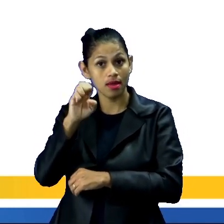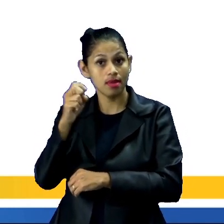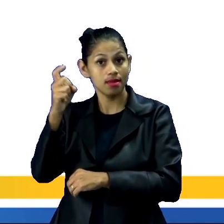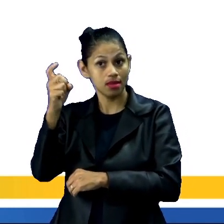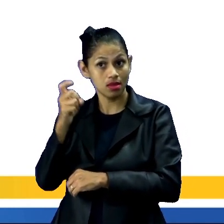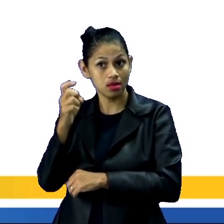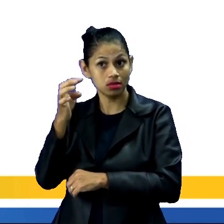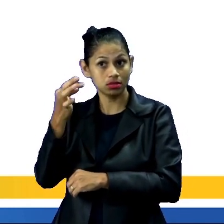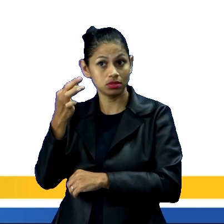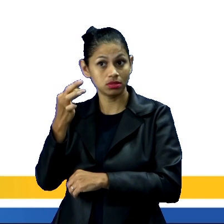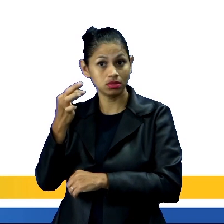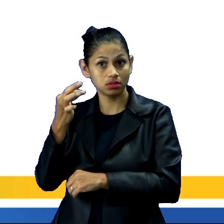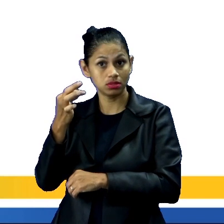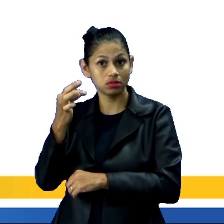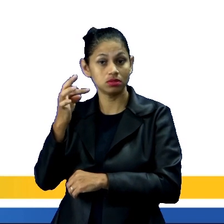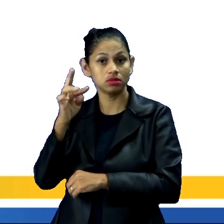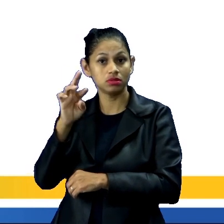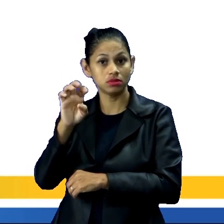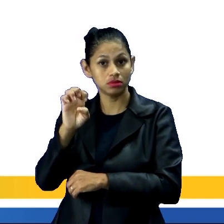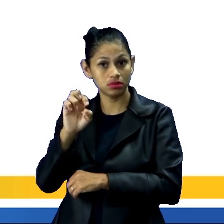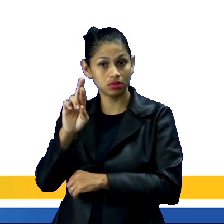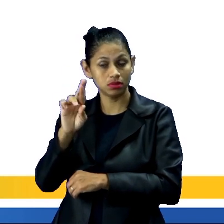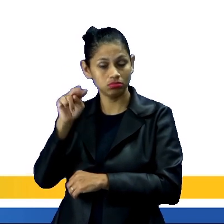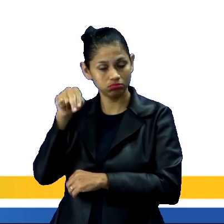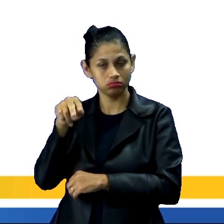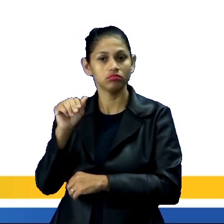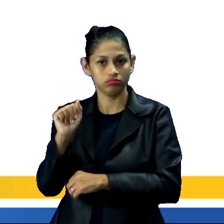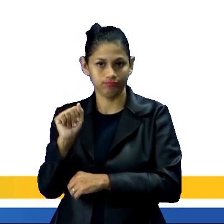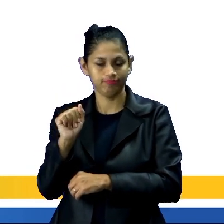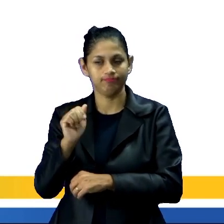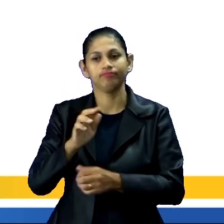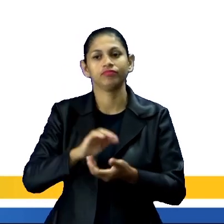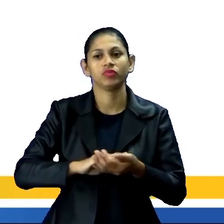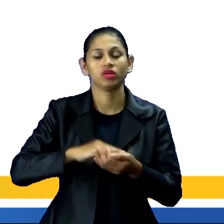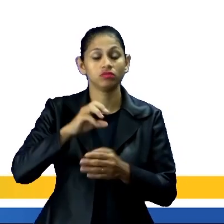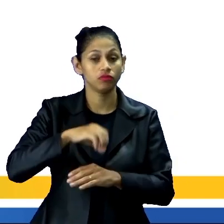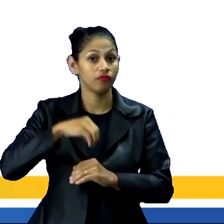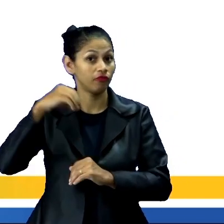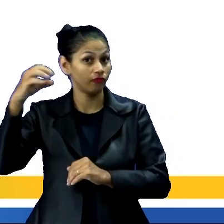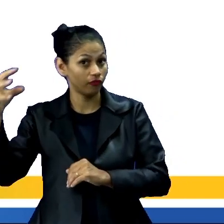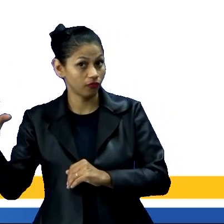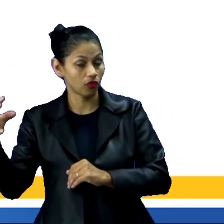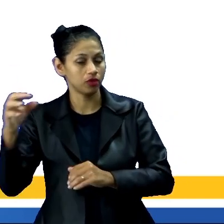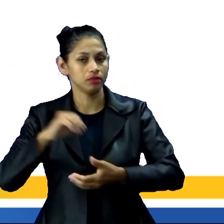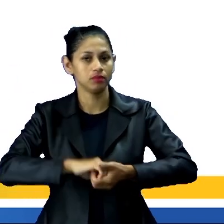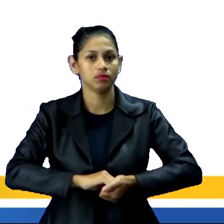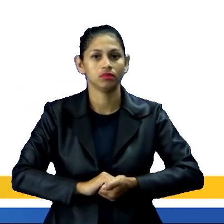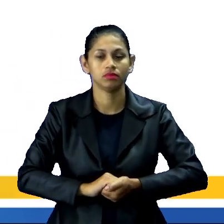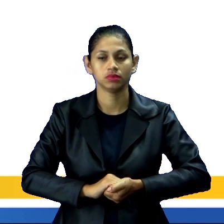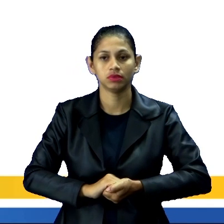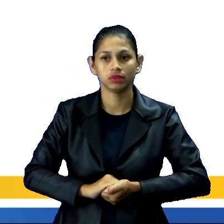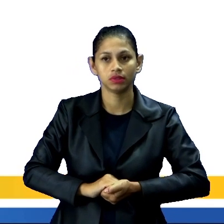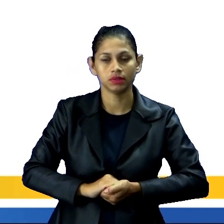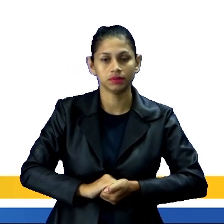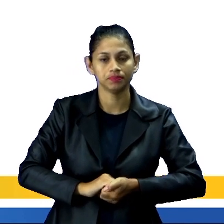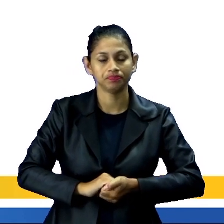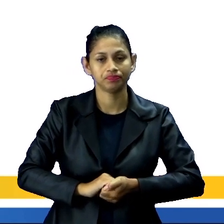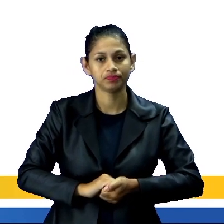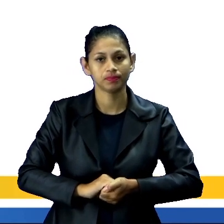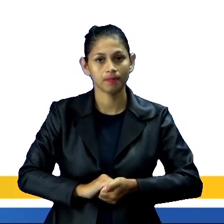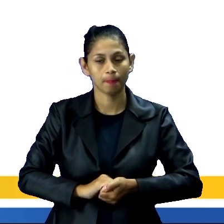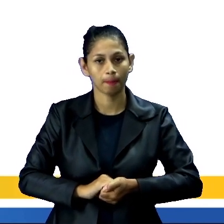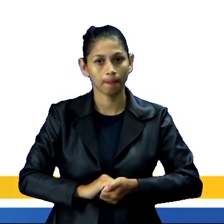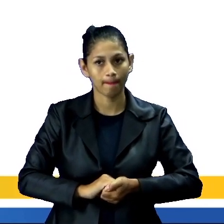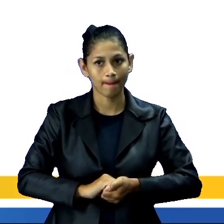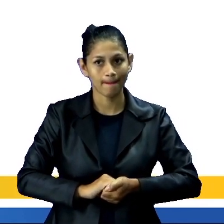natal, onde eu nasci, no meu estado, no caso, Amazônia, na cidade de Manaus, saí de lá e fui para outra cidade. No